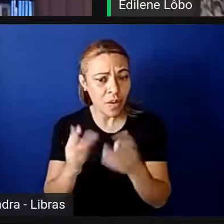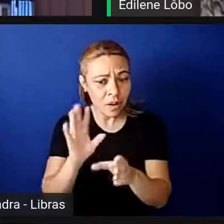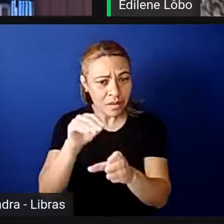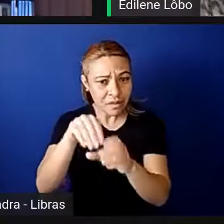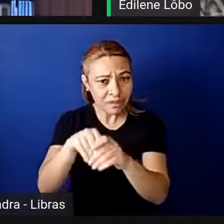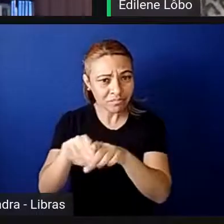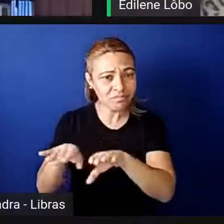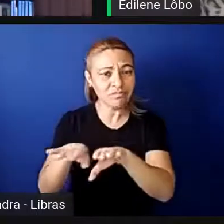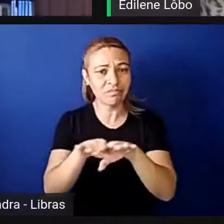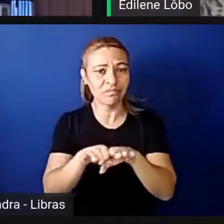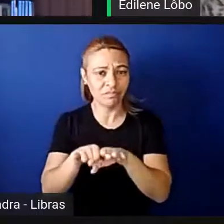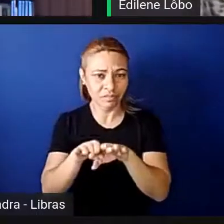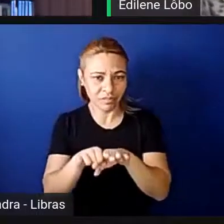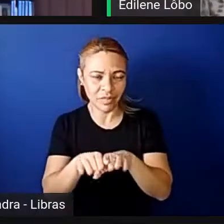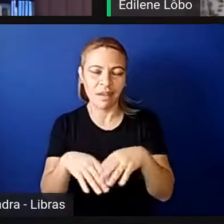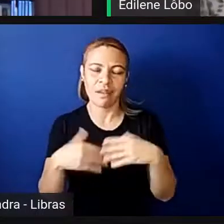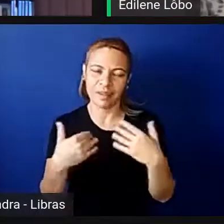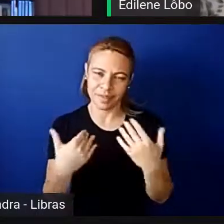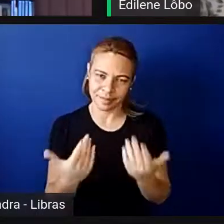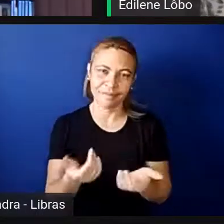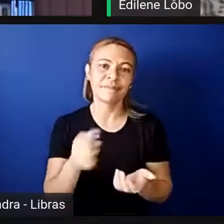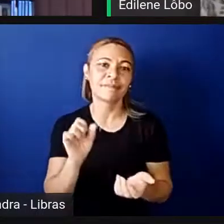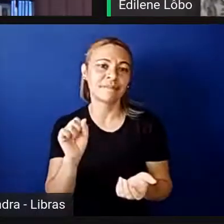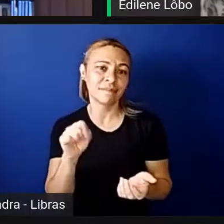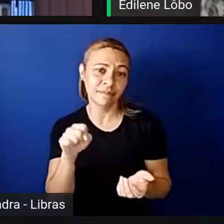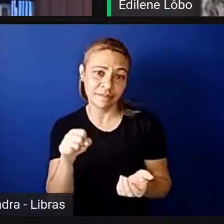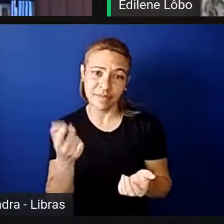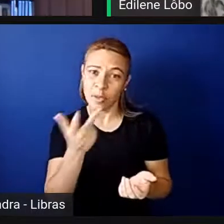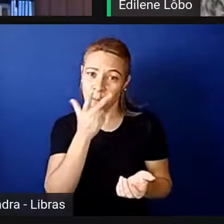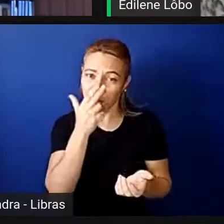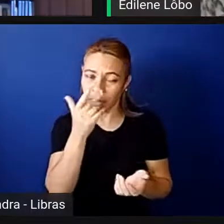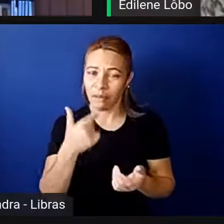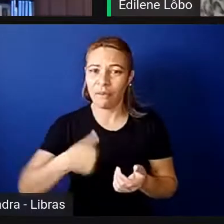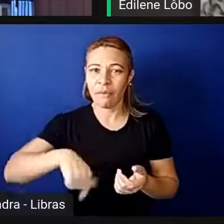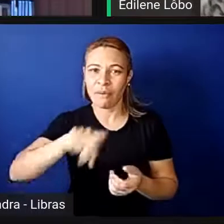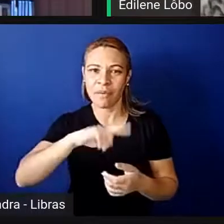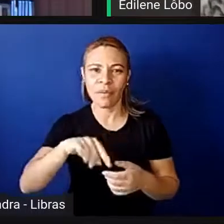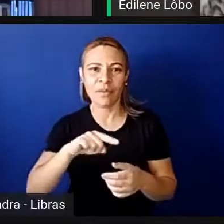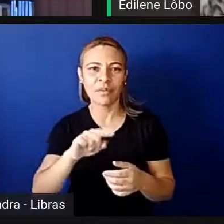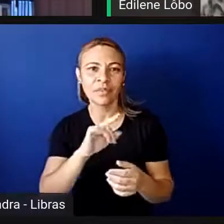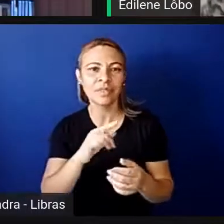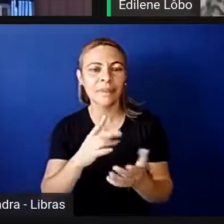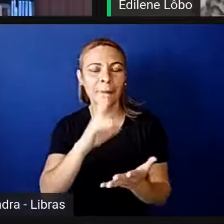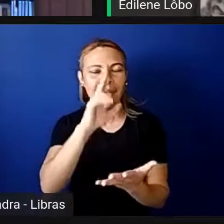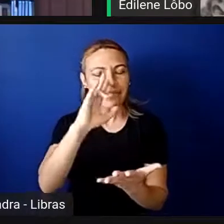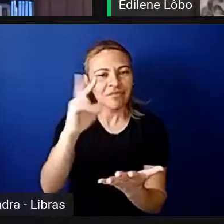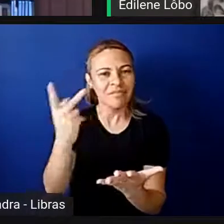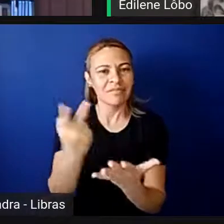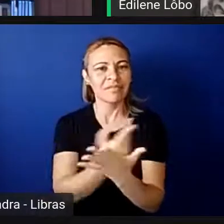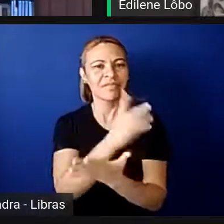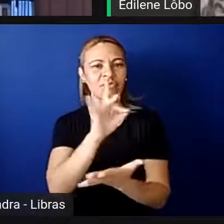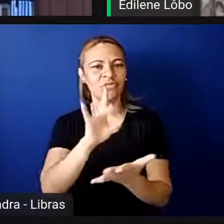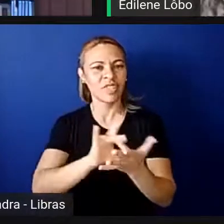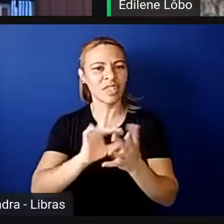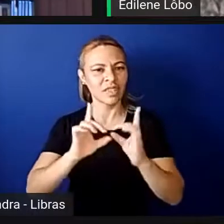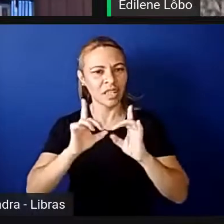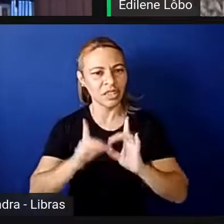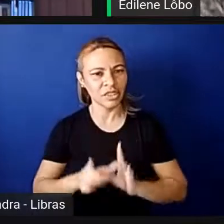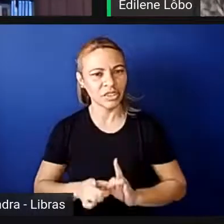Parlamento, aí sim, parece-me, nós estaríamos buscando realizar a democracia